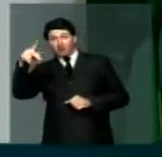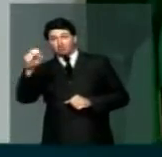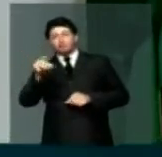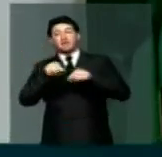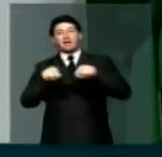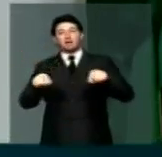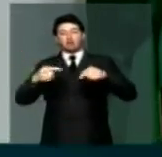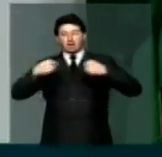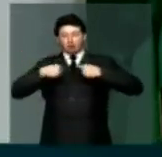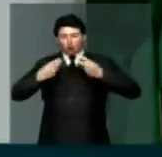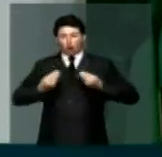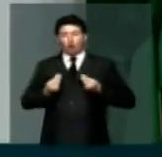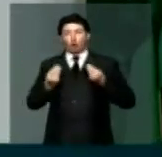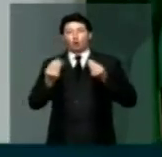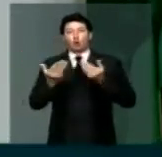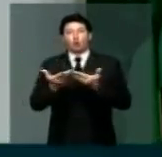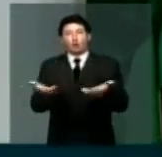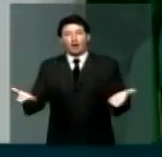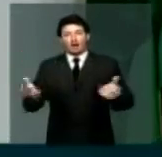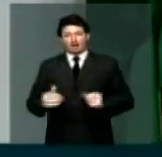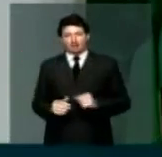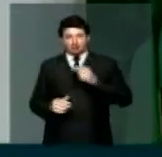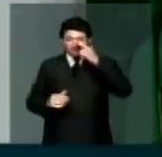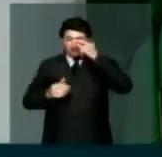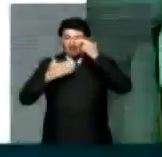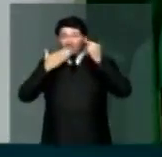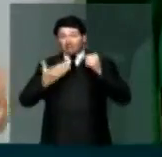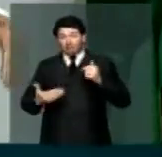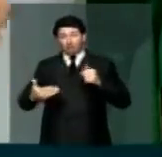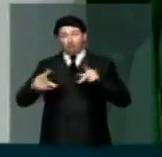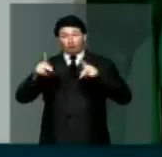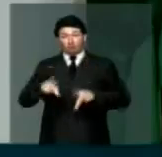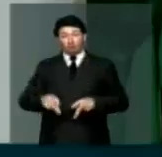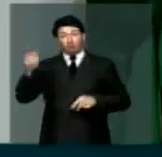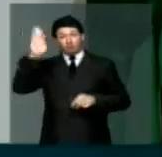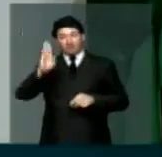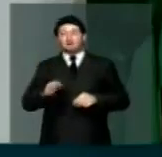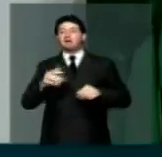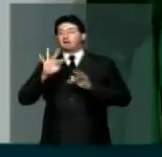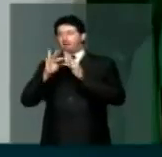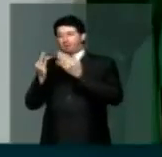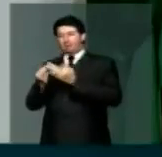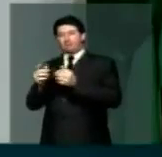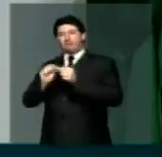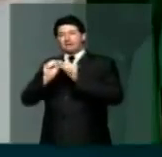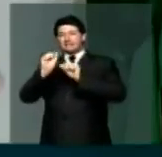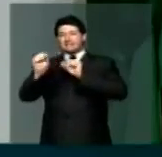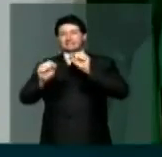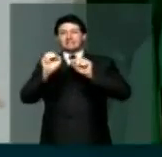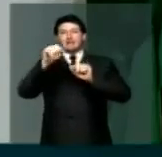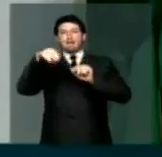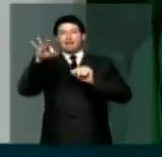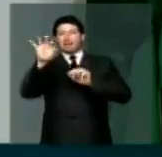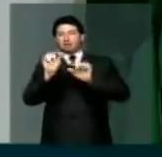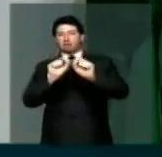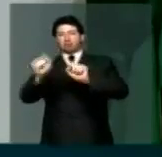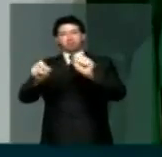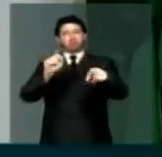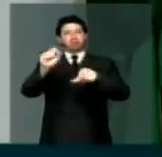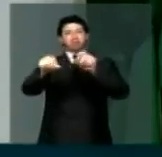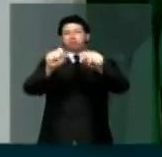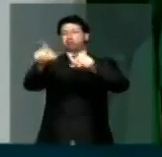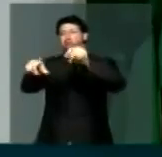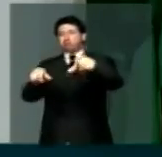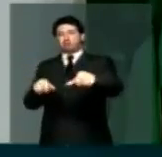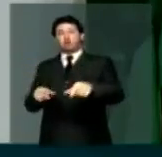doação para a luta, o Brasil e a família. Lançou muitas sementes pela vida, estaremos